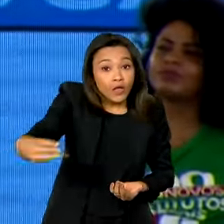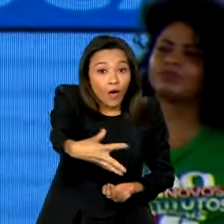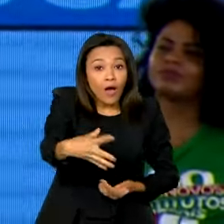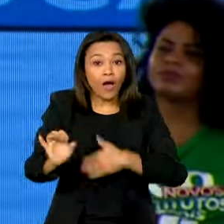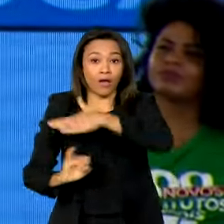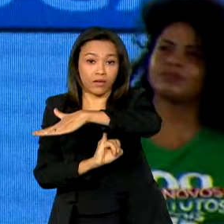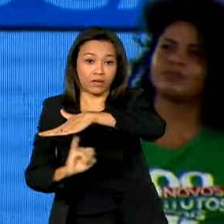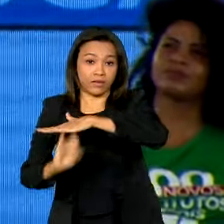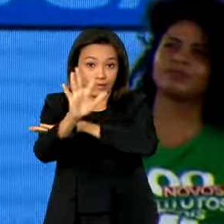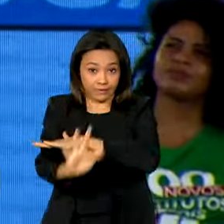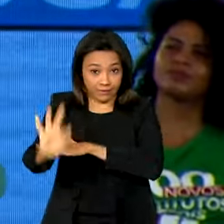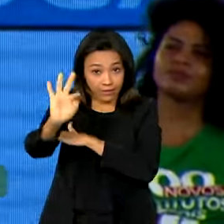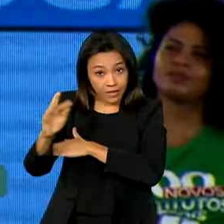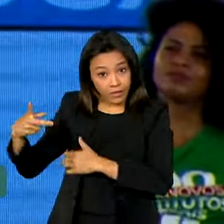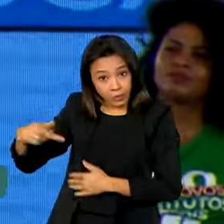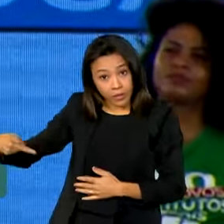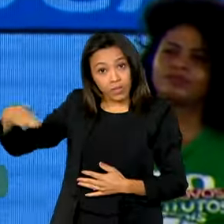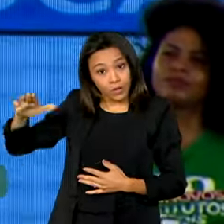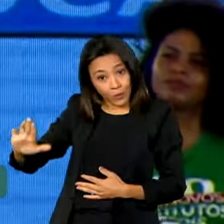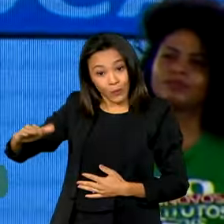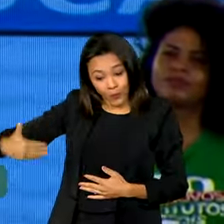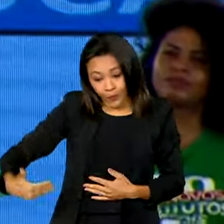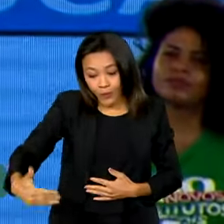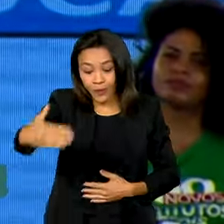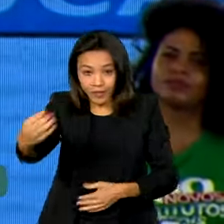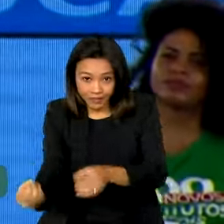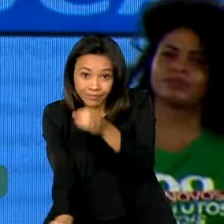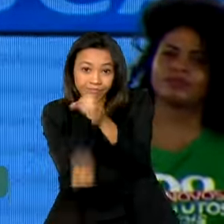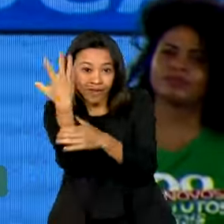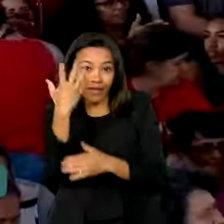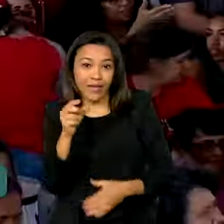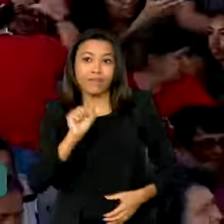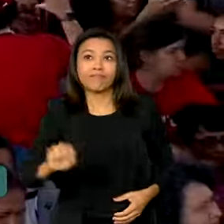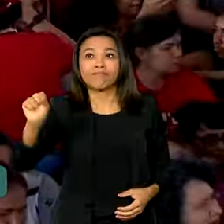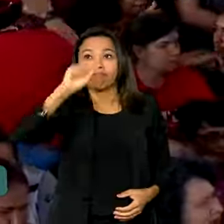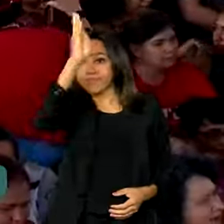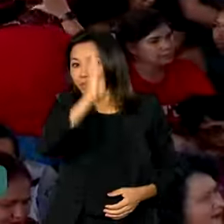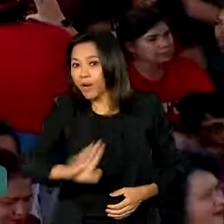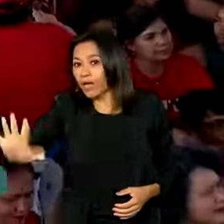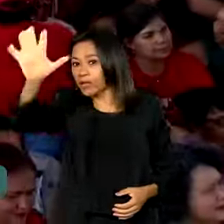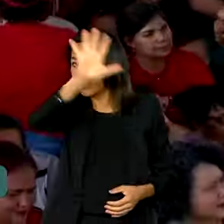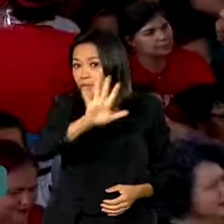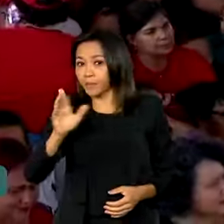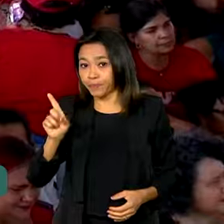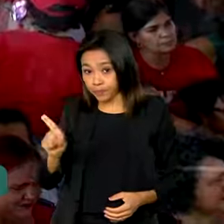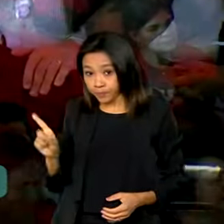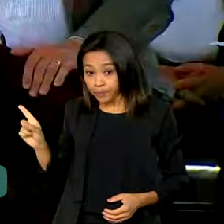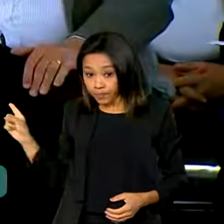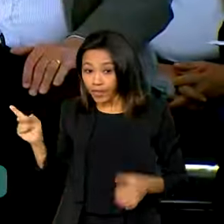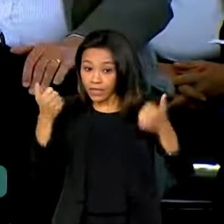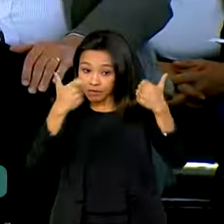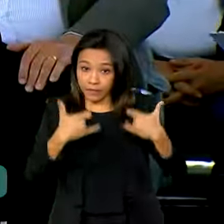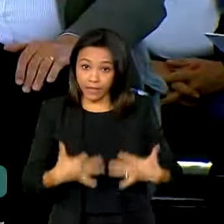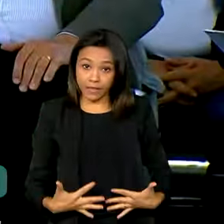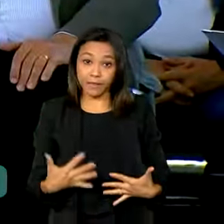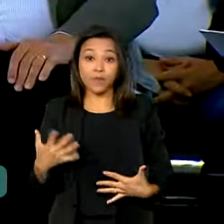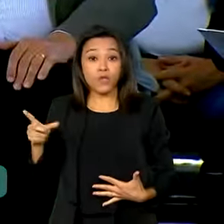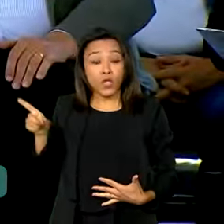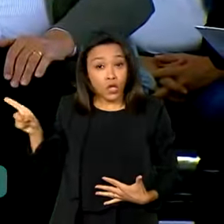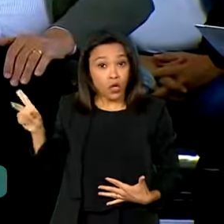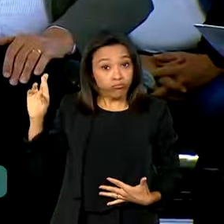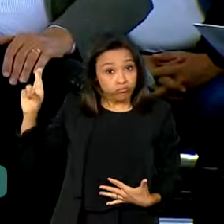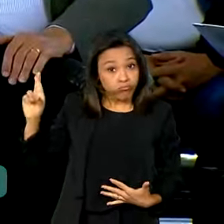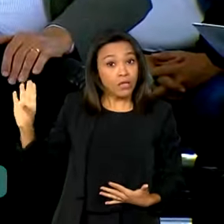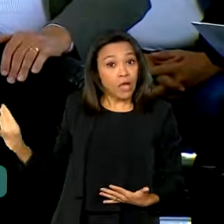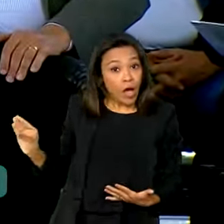que o presidente Lula está criando em todo o Brasil. Fora isso, presidente, o senhor está investindo